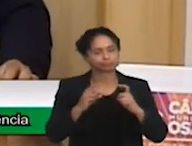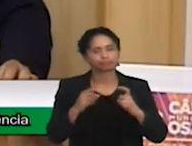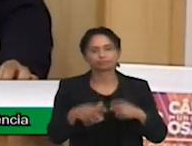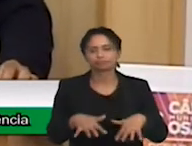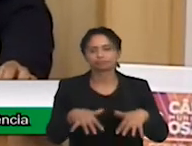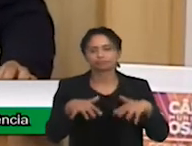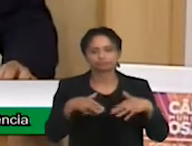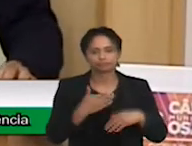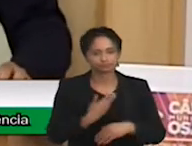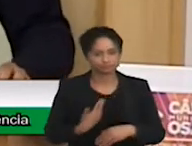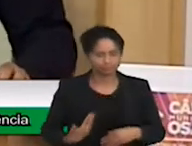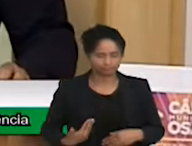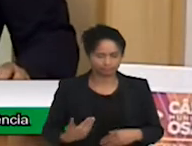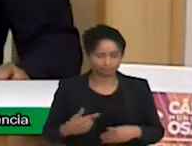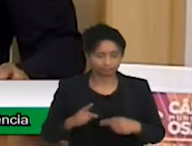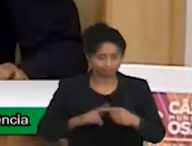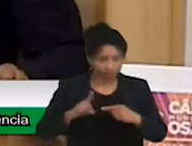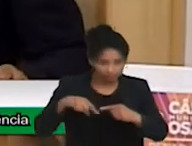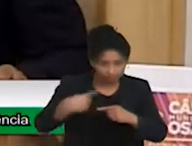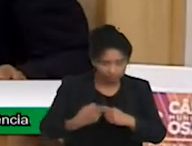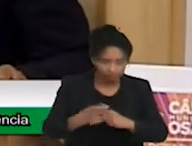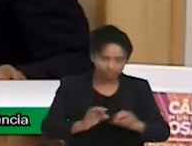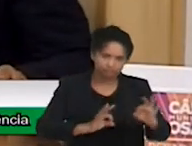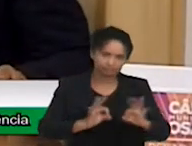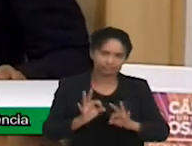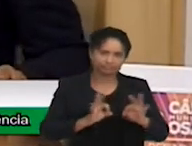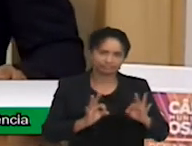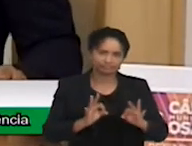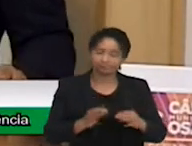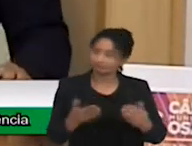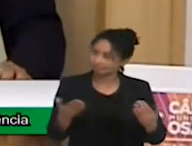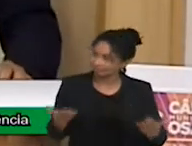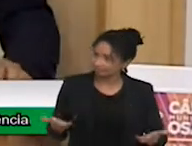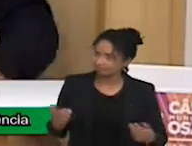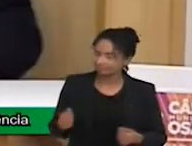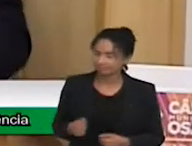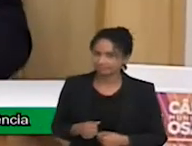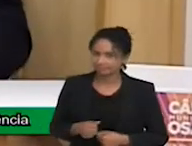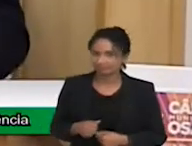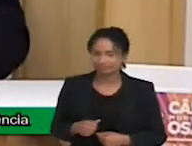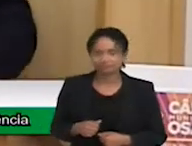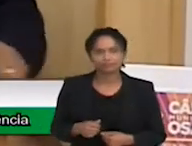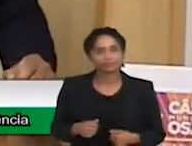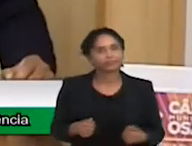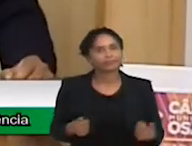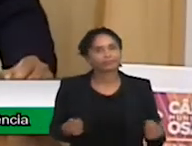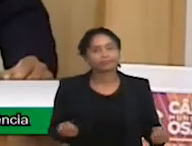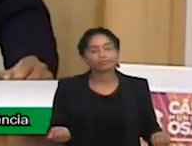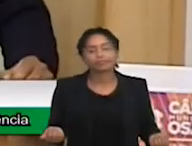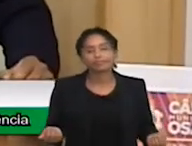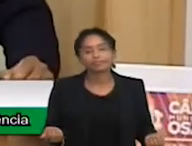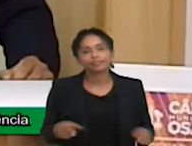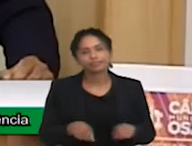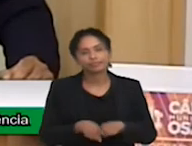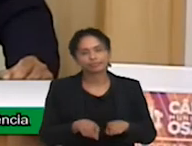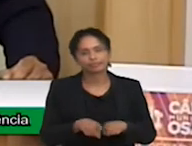logo mais se programar para a próxima, não Ana? É, Salomão? E fazer com